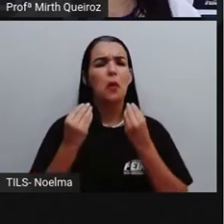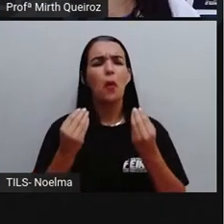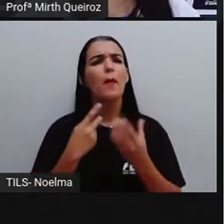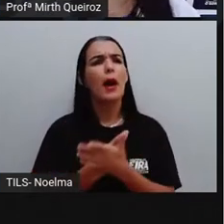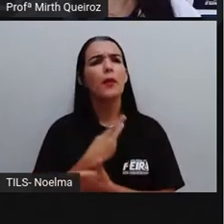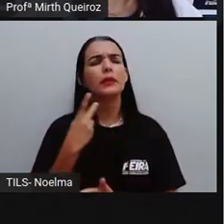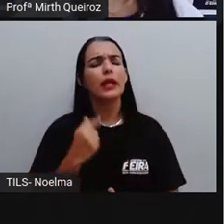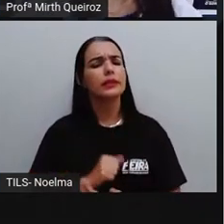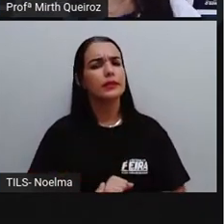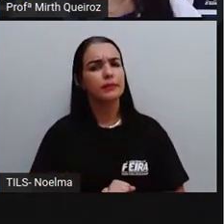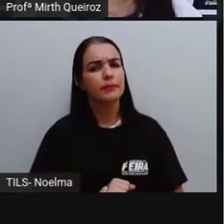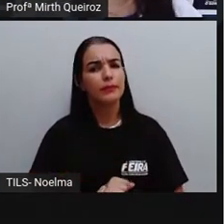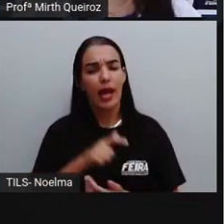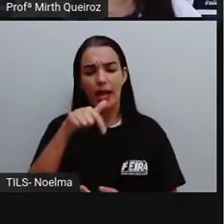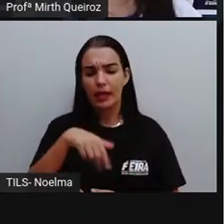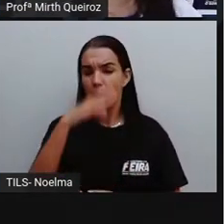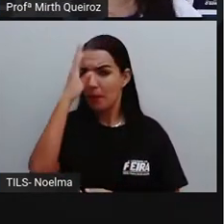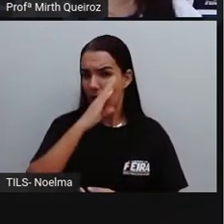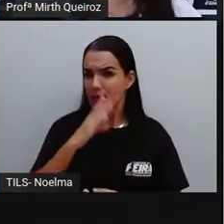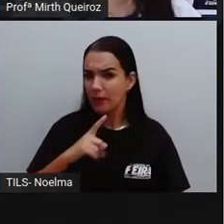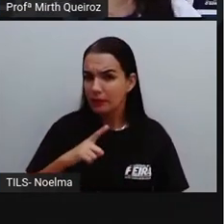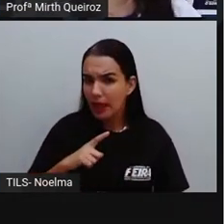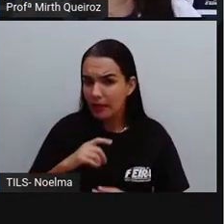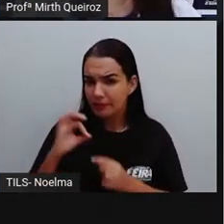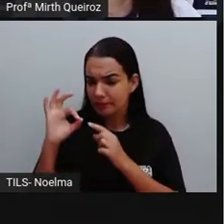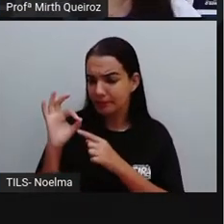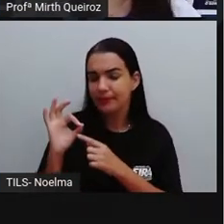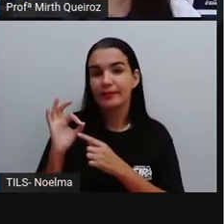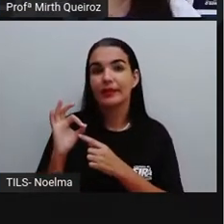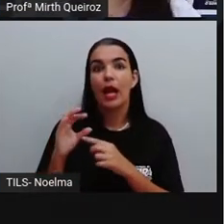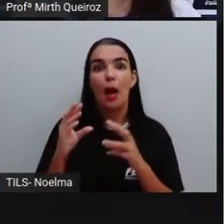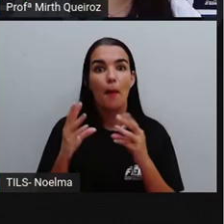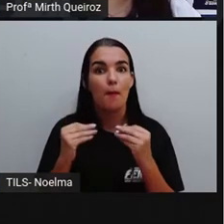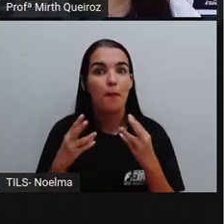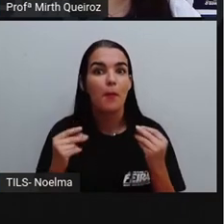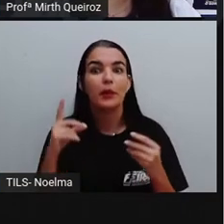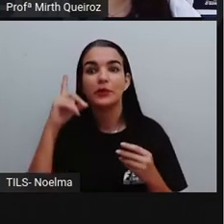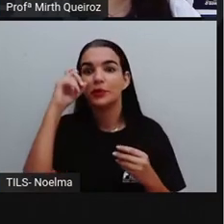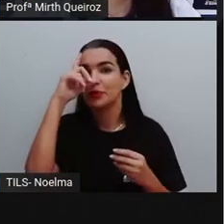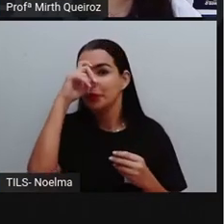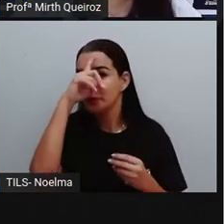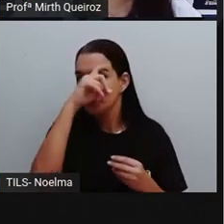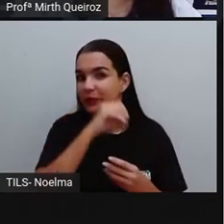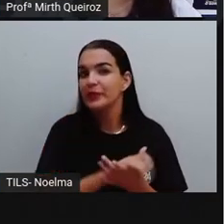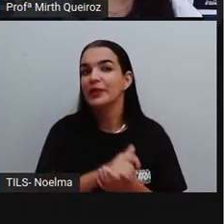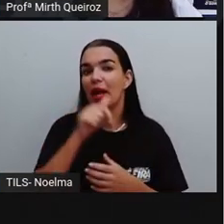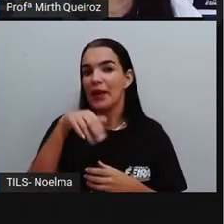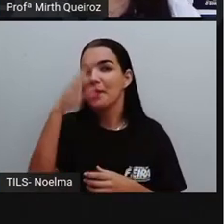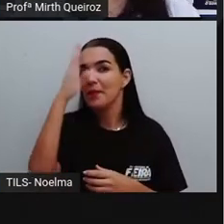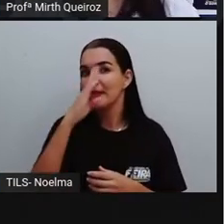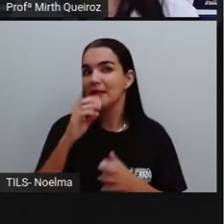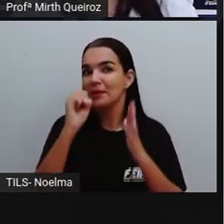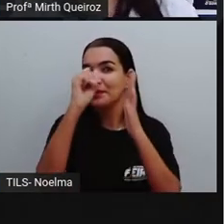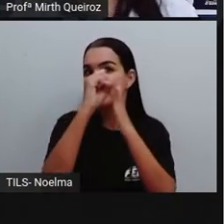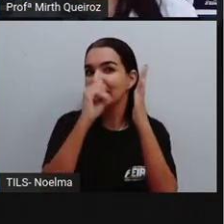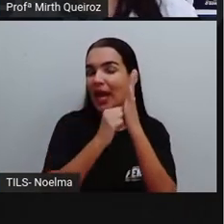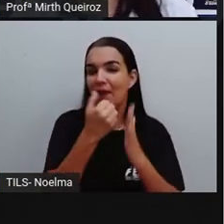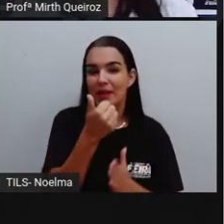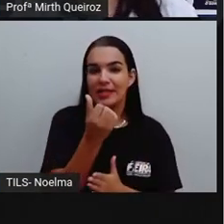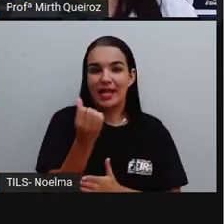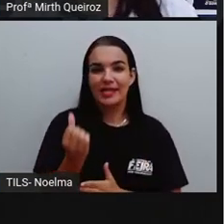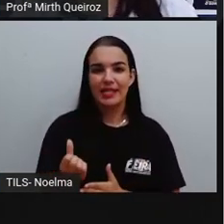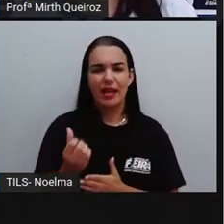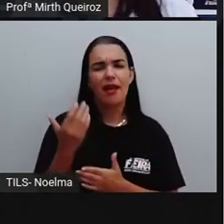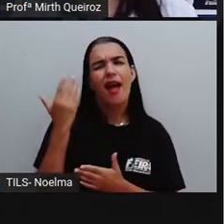acontece no Brasil? O dinheiro de metal também era coisa rara no Brasil, lá no século XVI. Logo no comecinho da